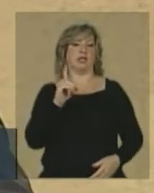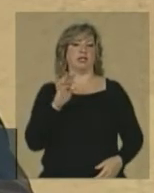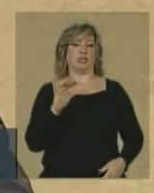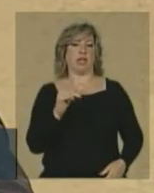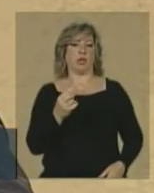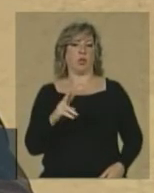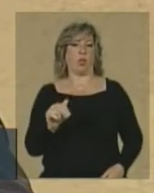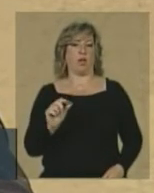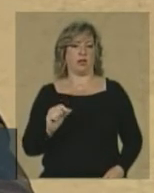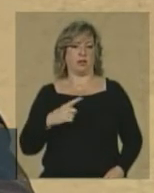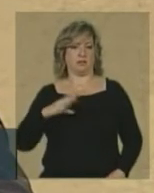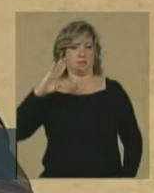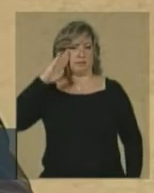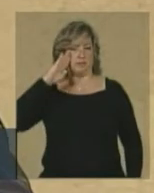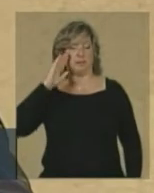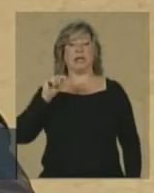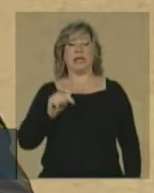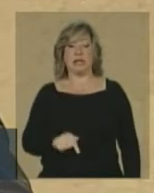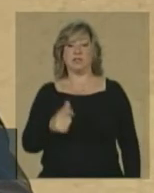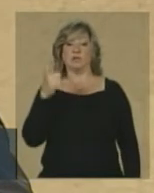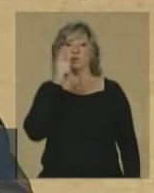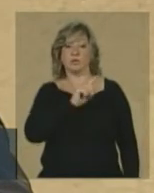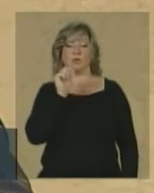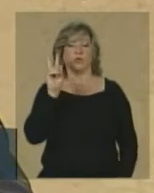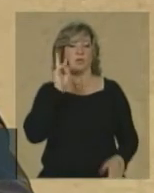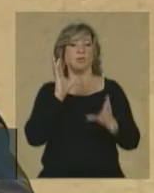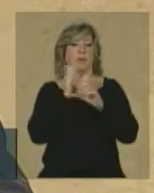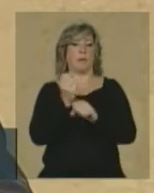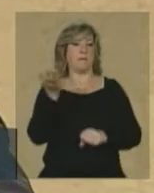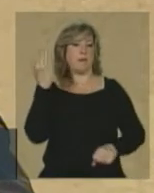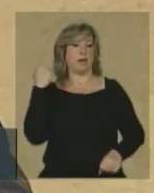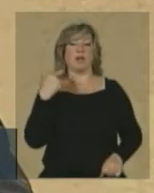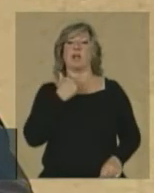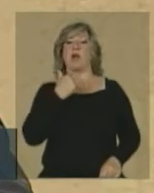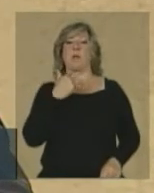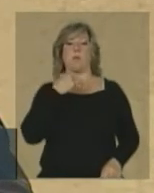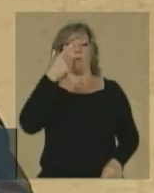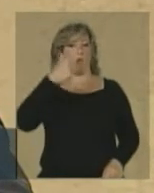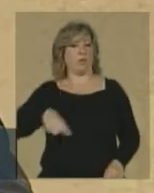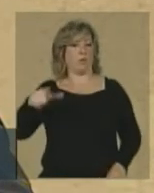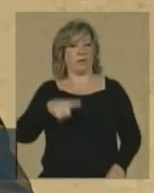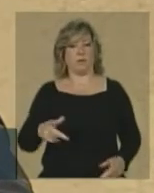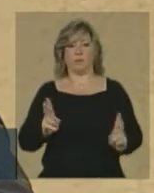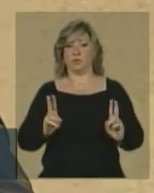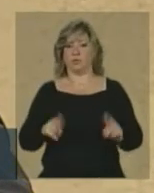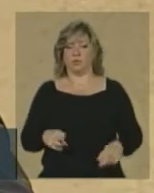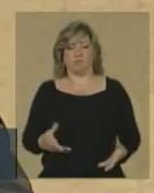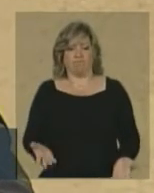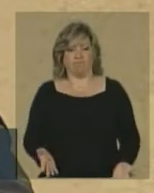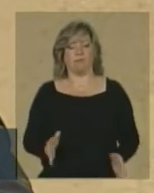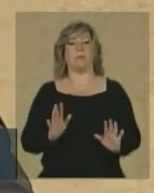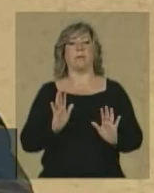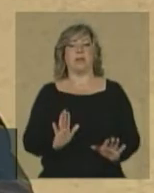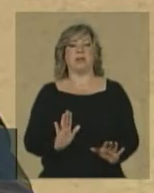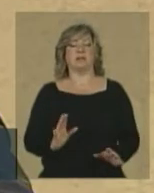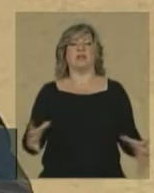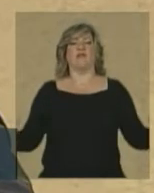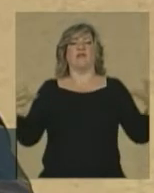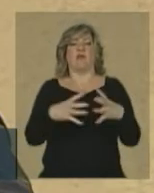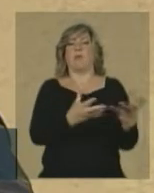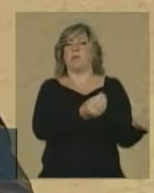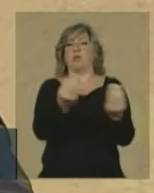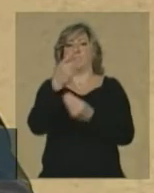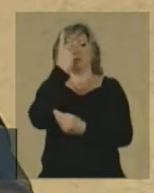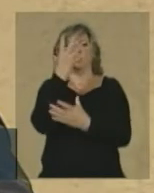Isso significa não só o resgate do passado que não pode se repetir jamais e a elucidação dos fatos envolvendo milhares de